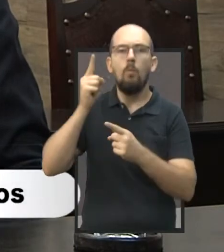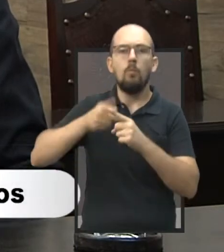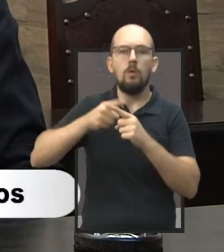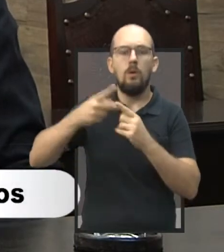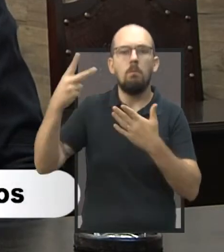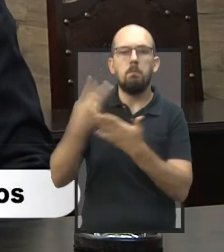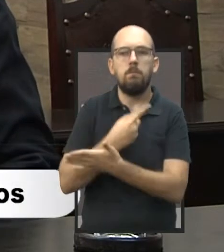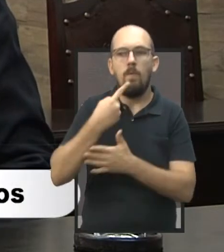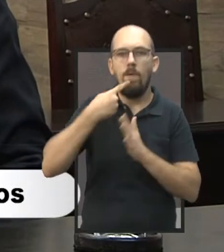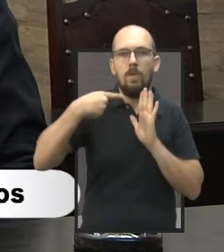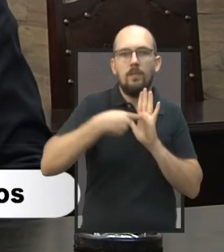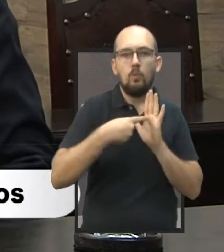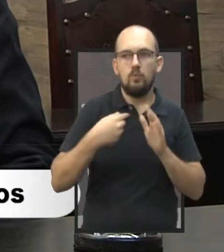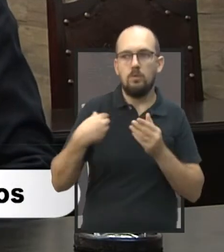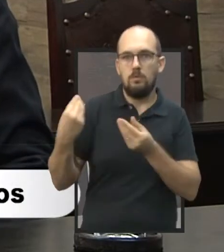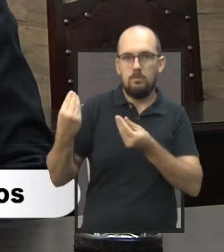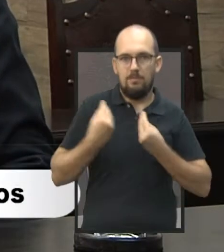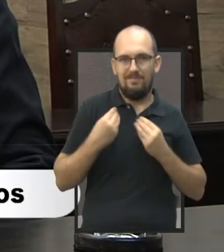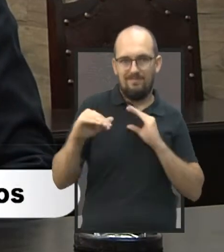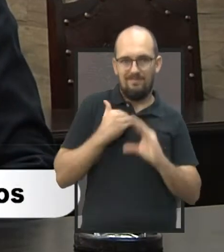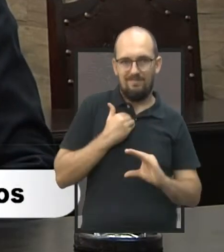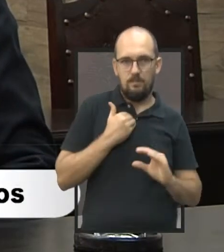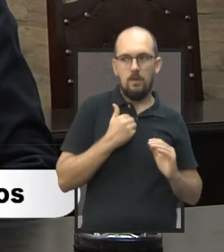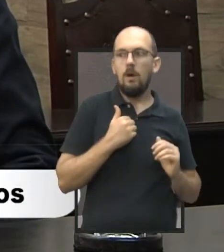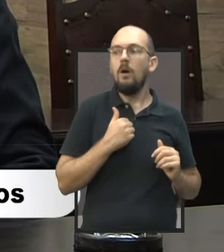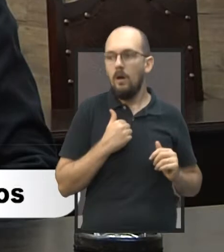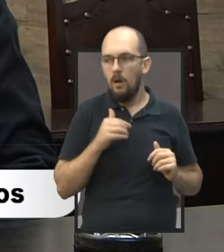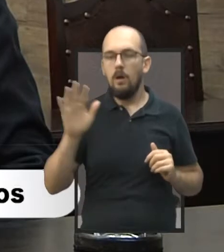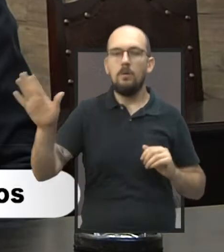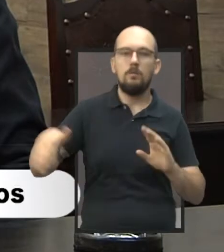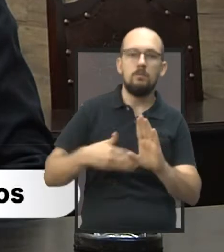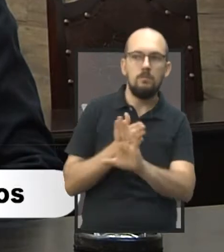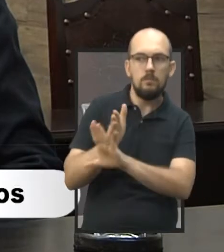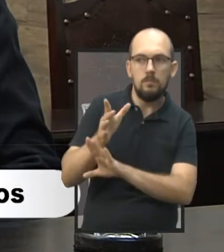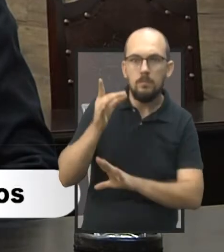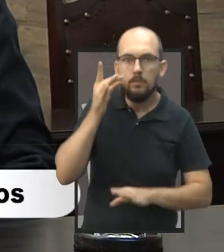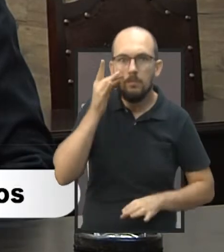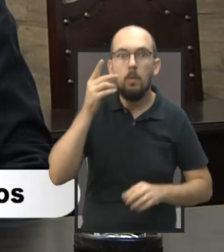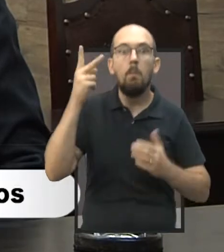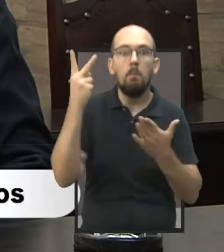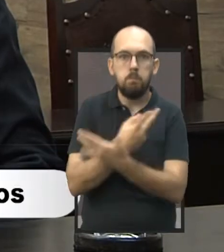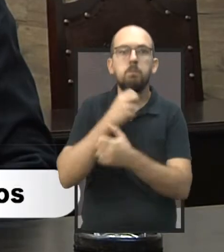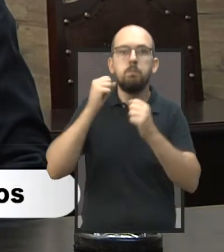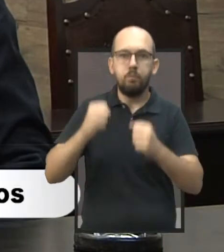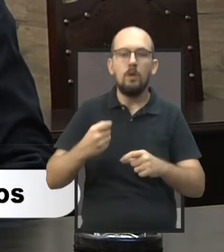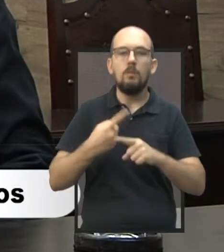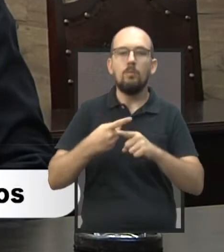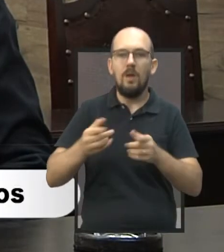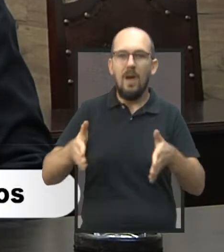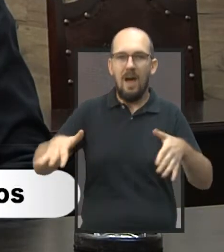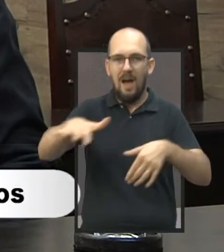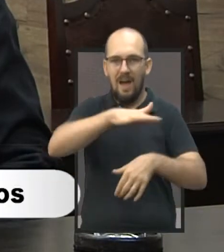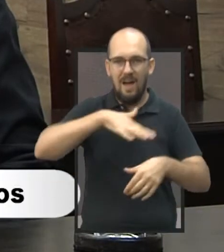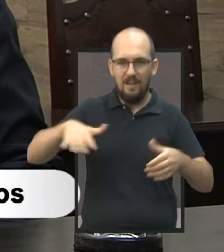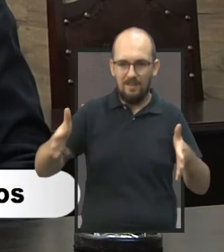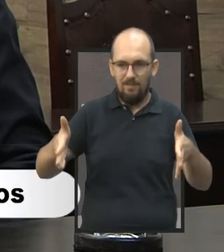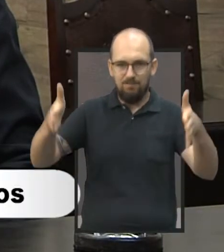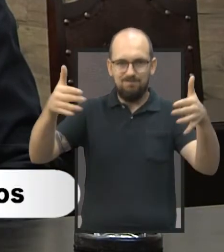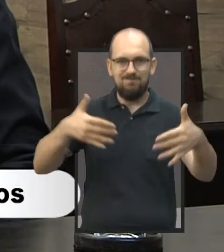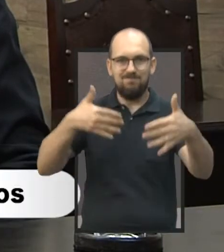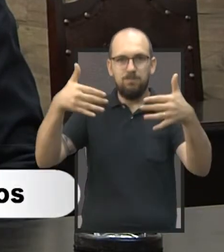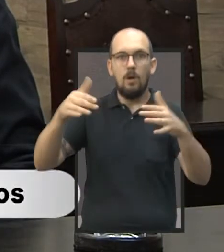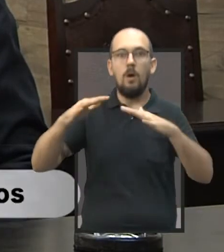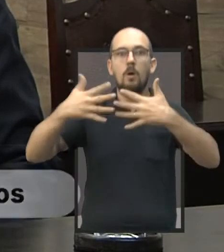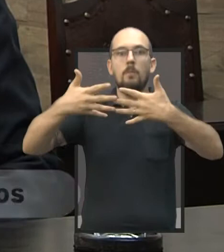denúncia, chegou até mim e falando sobre a possibilidade de haver um desbarrancamento total daquela área e